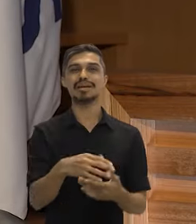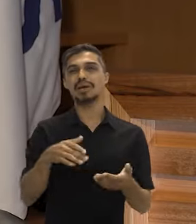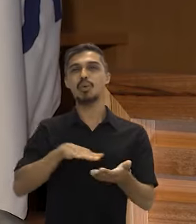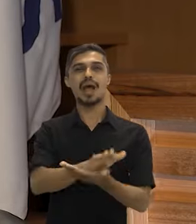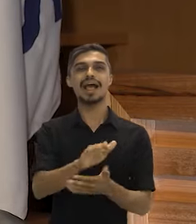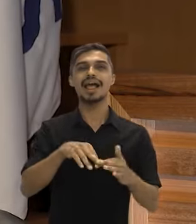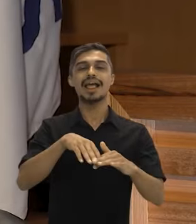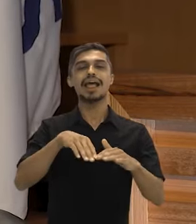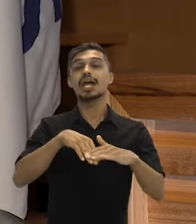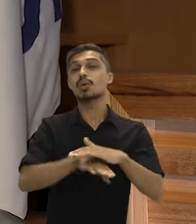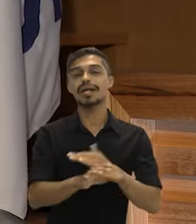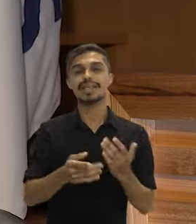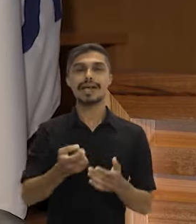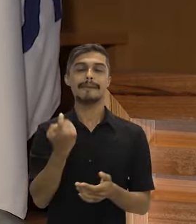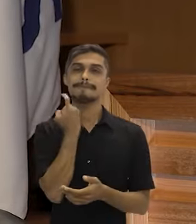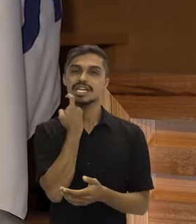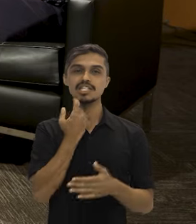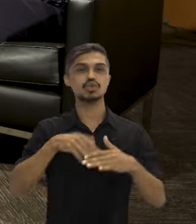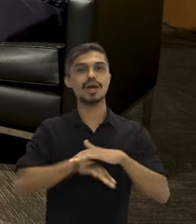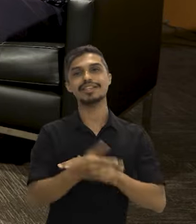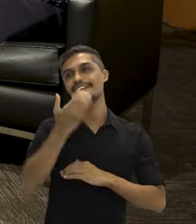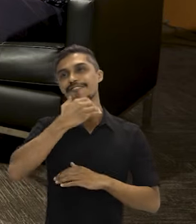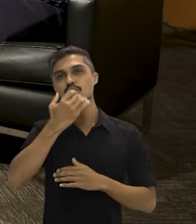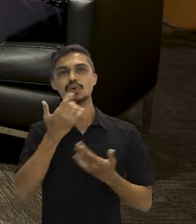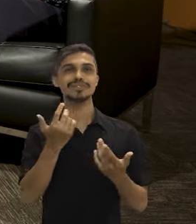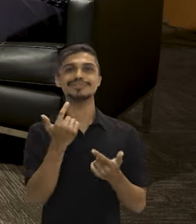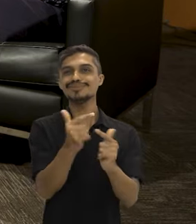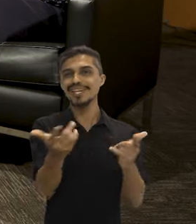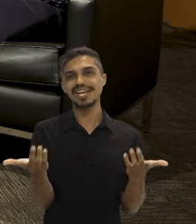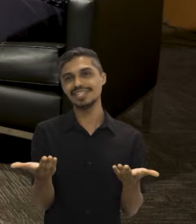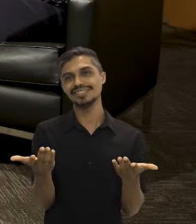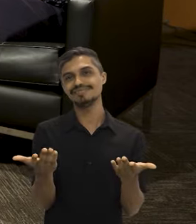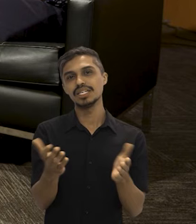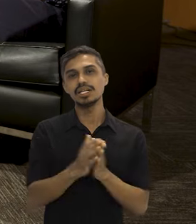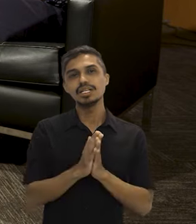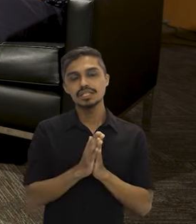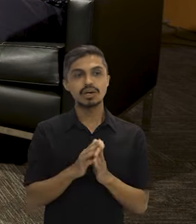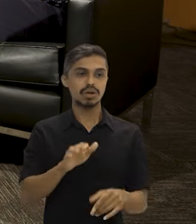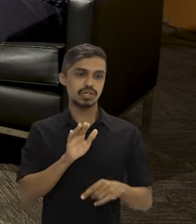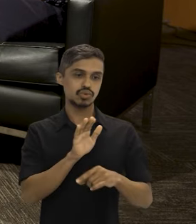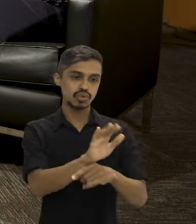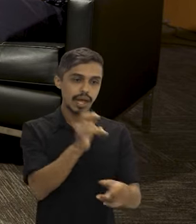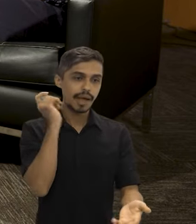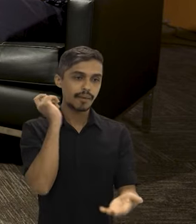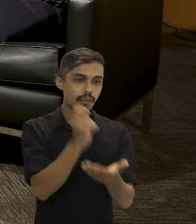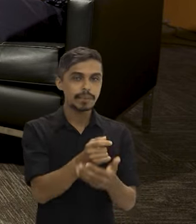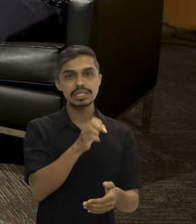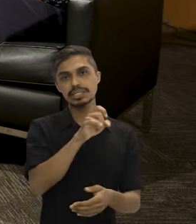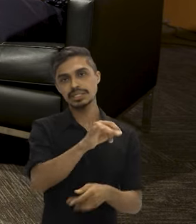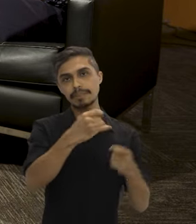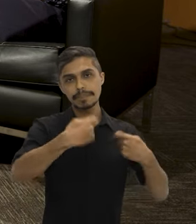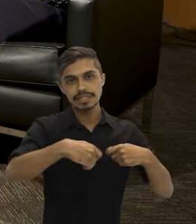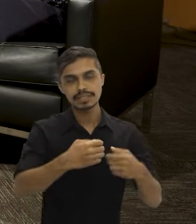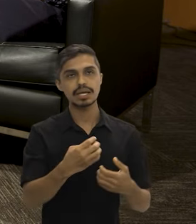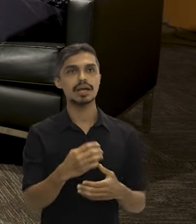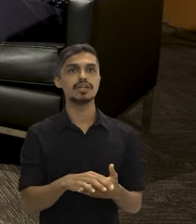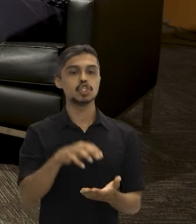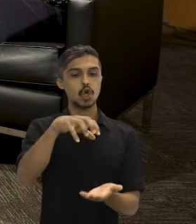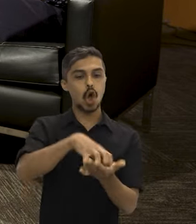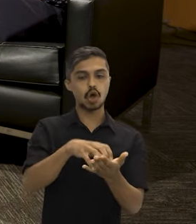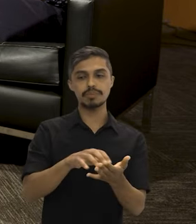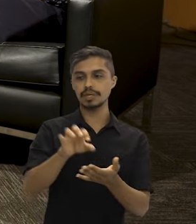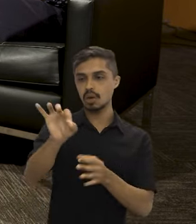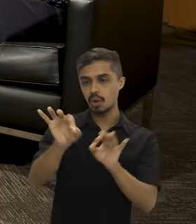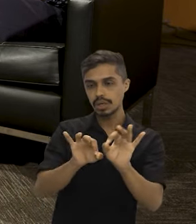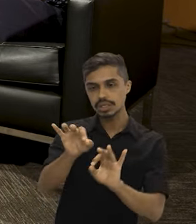peixe, ou para guardar frutos. Então, nós vamos ajudar a fazer isso. Se o município precisar de um